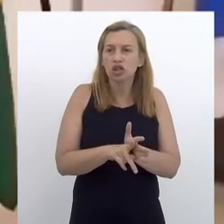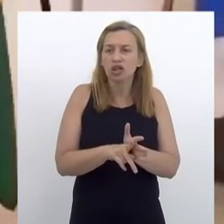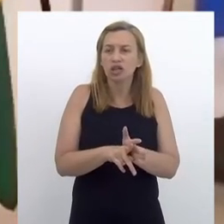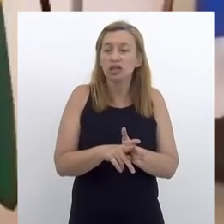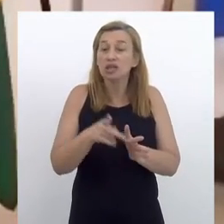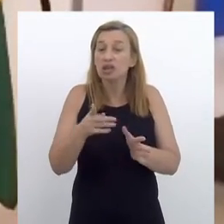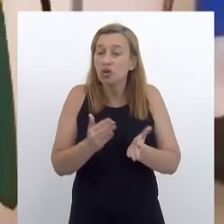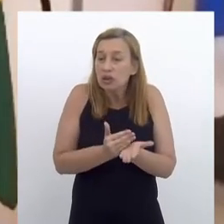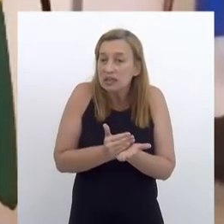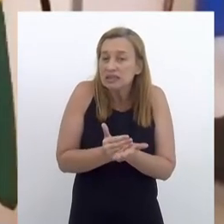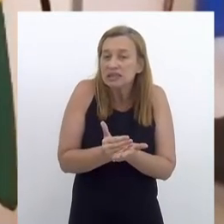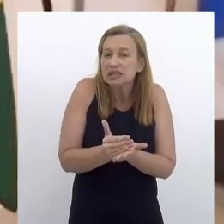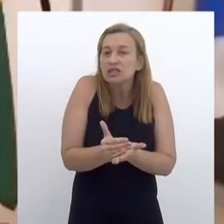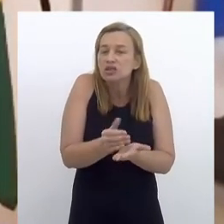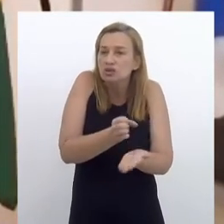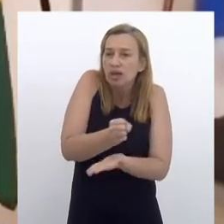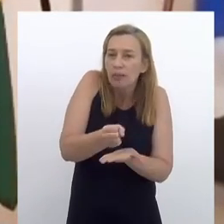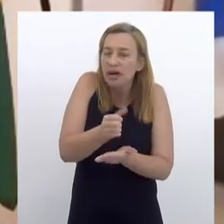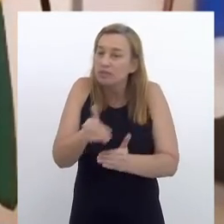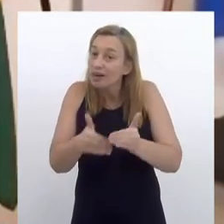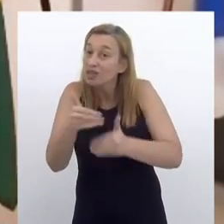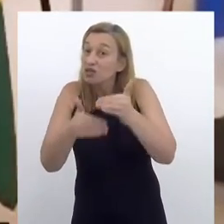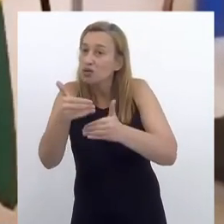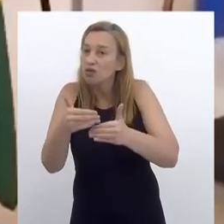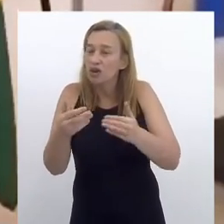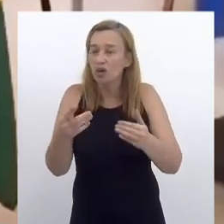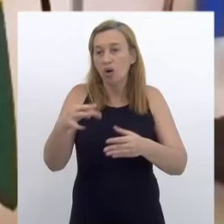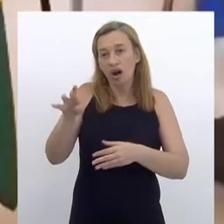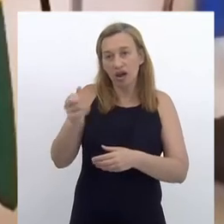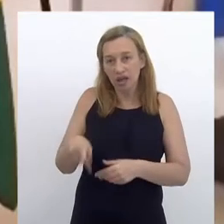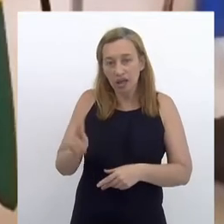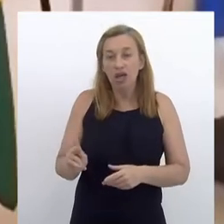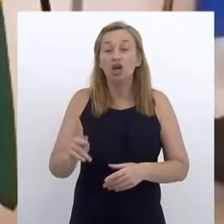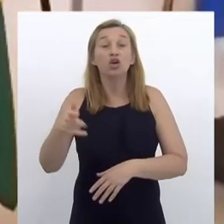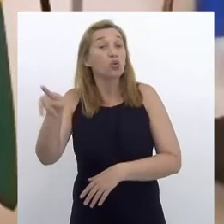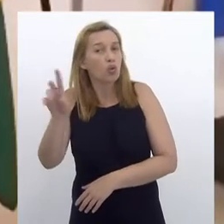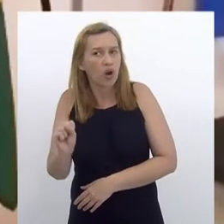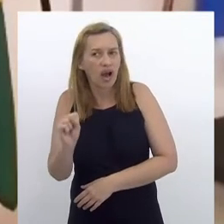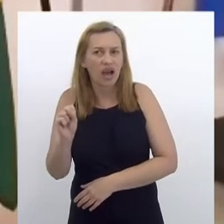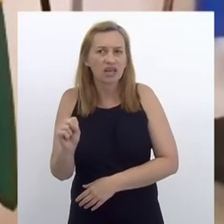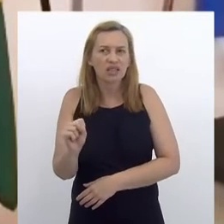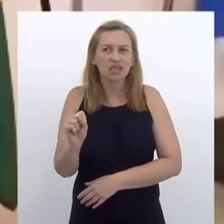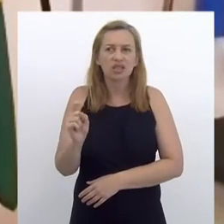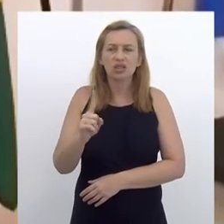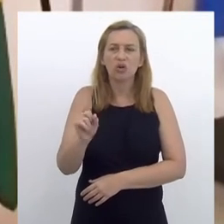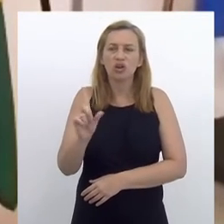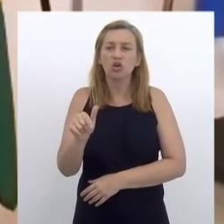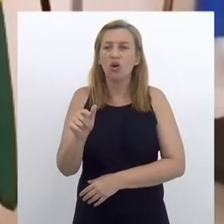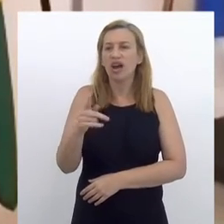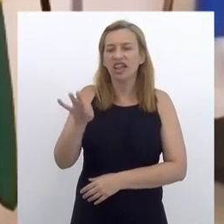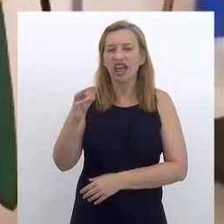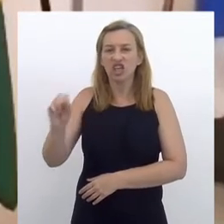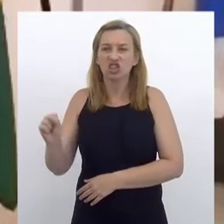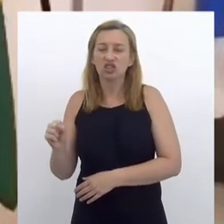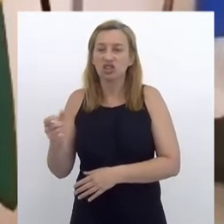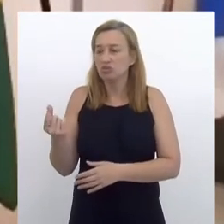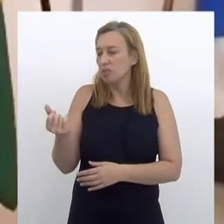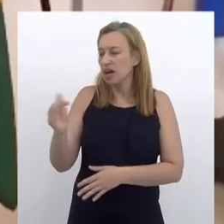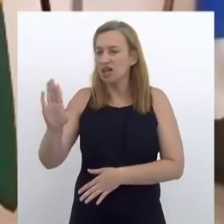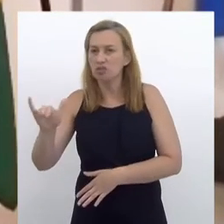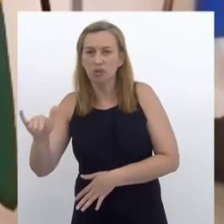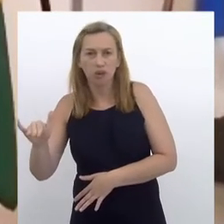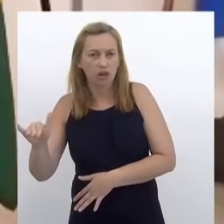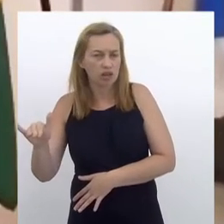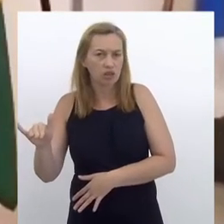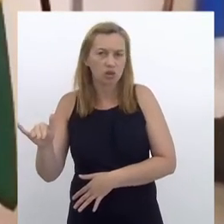projetos vão ser a semente inicial para desenvolver o hub. E o gás, ele não é meramente o energético, que deve chegar